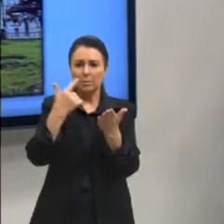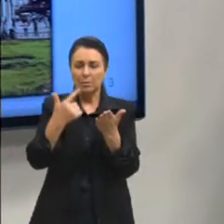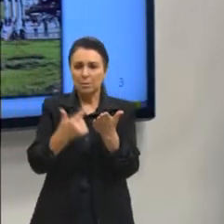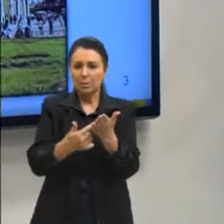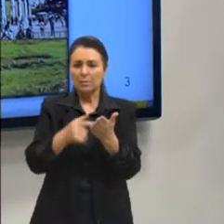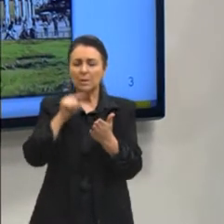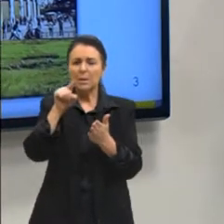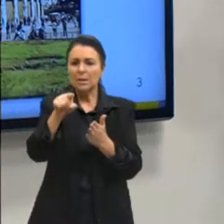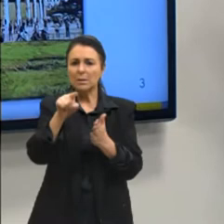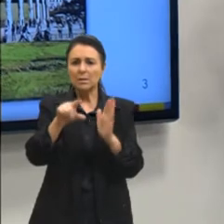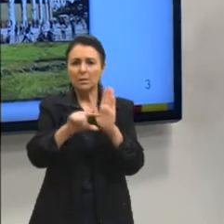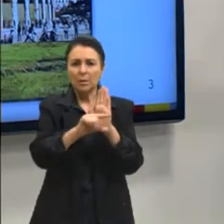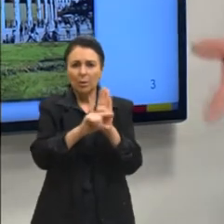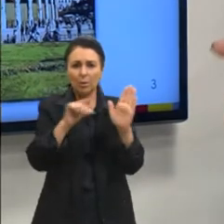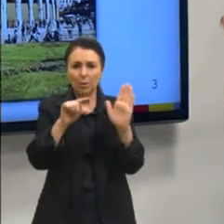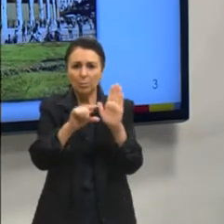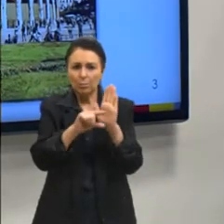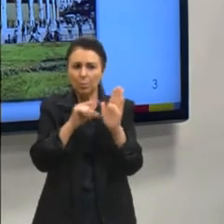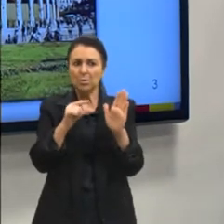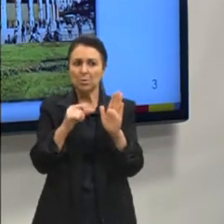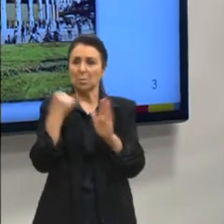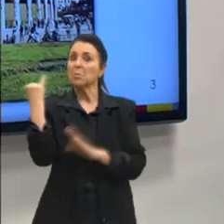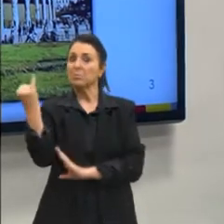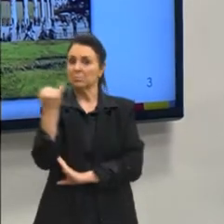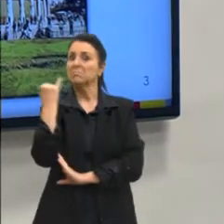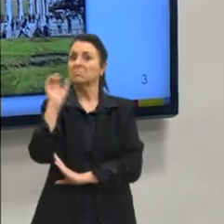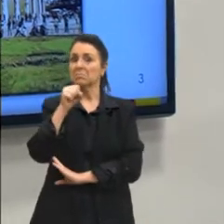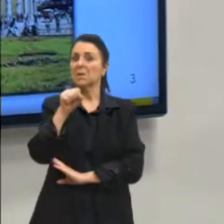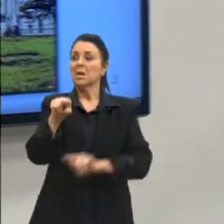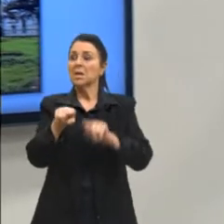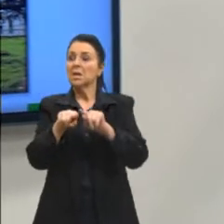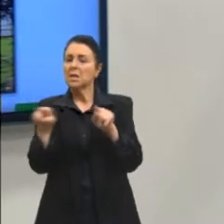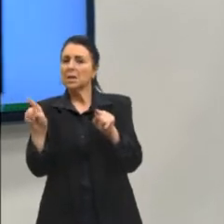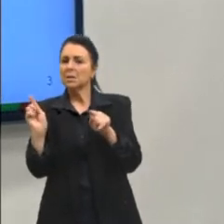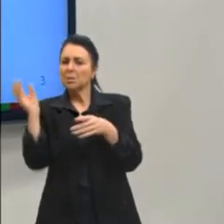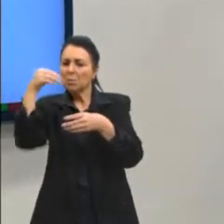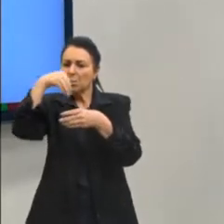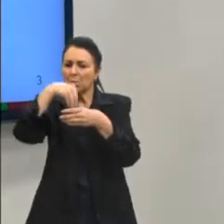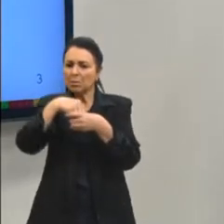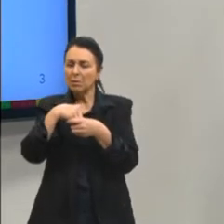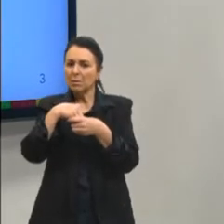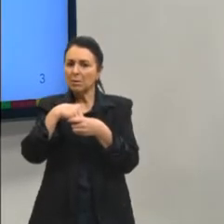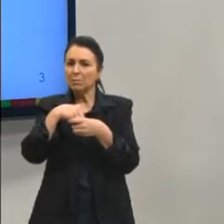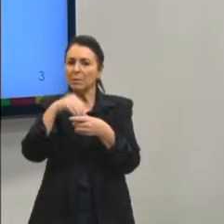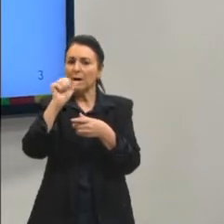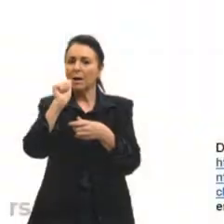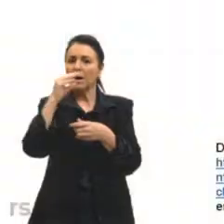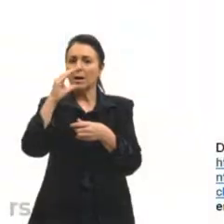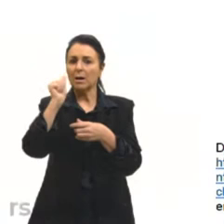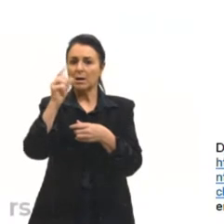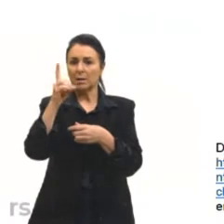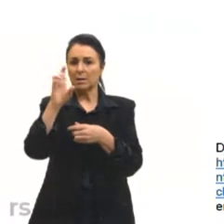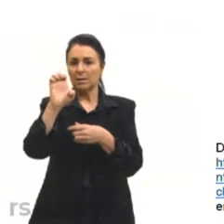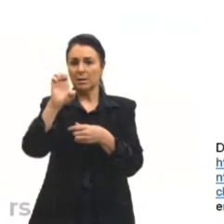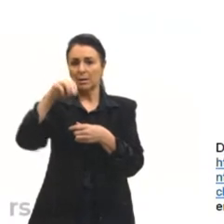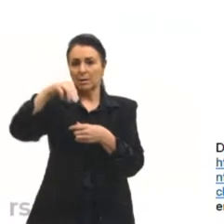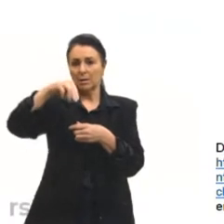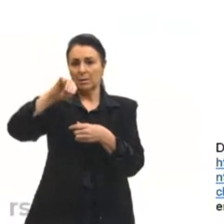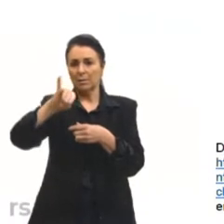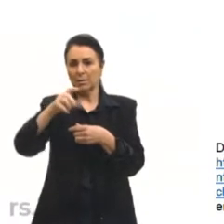e esses autores são prestigiados, e eles compõem, então, o a gente chama de Academia Brasileira de Letras.